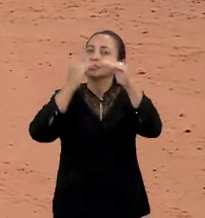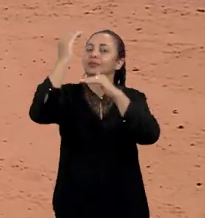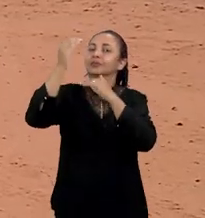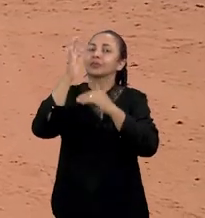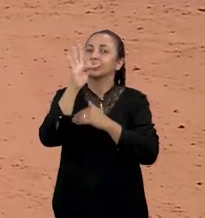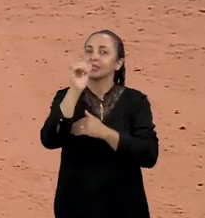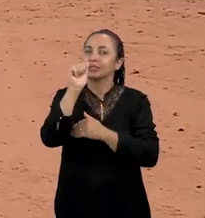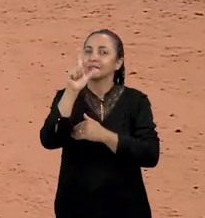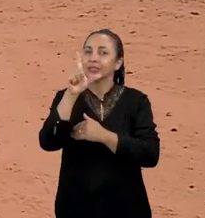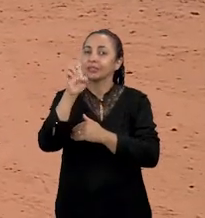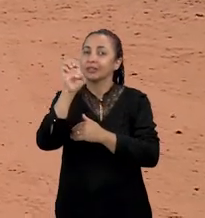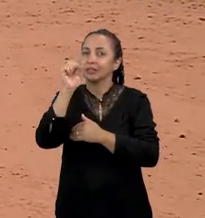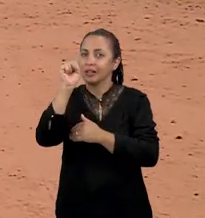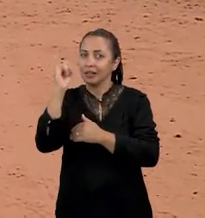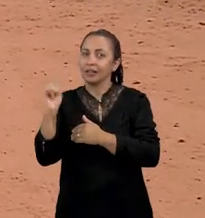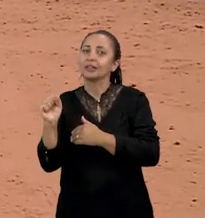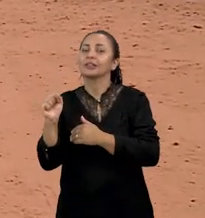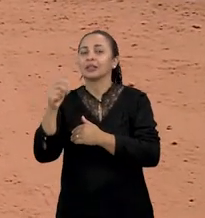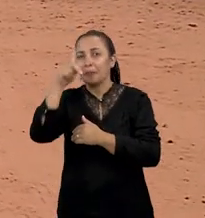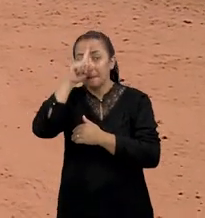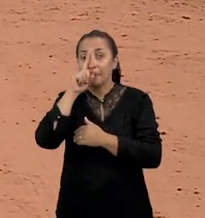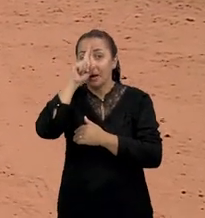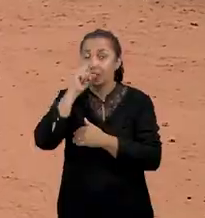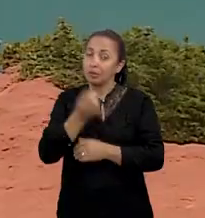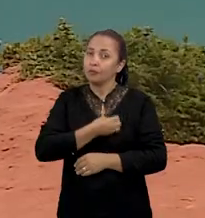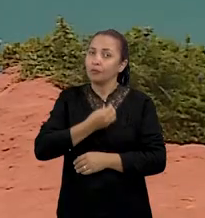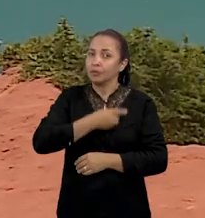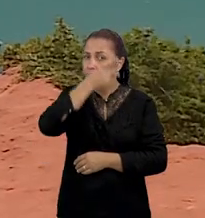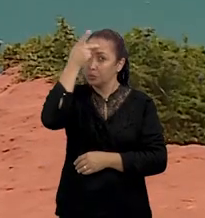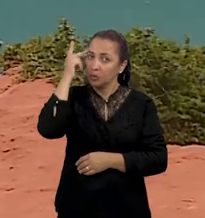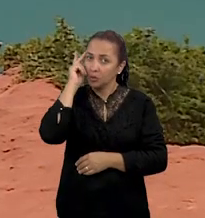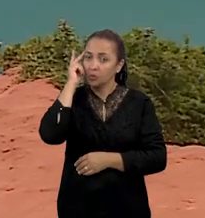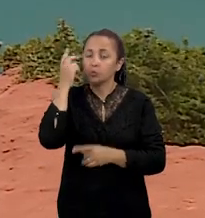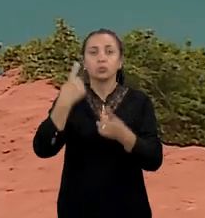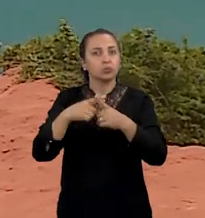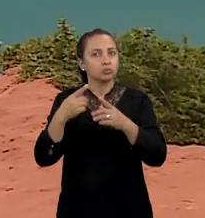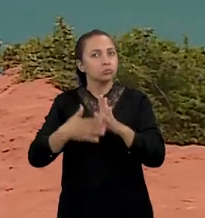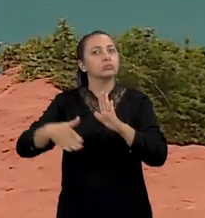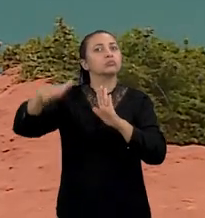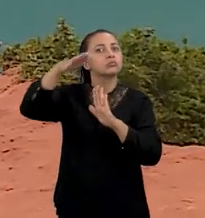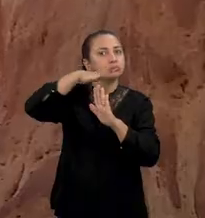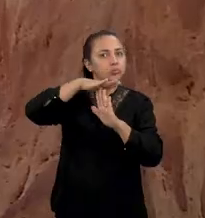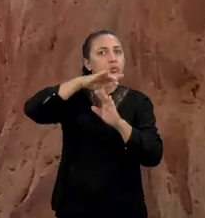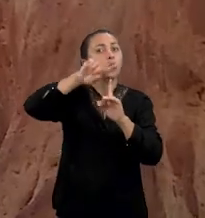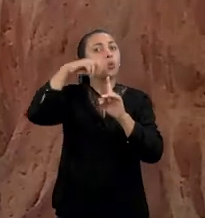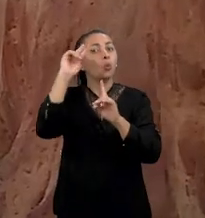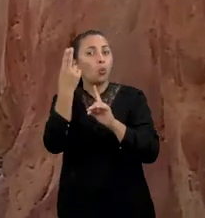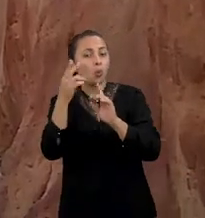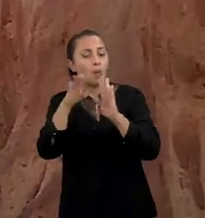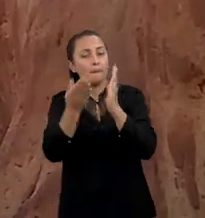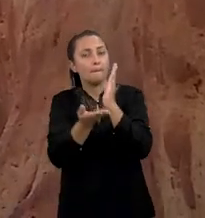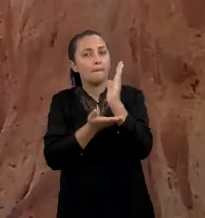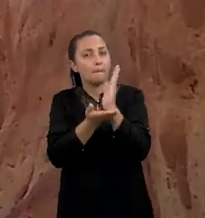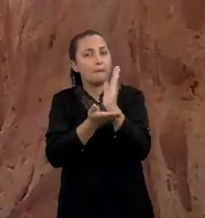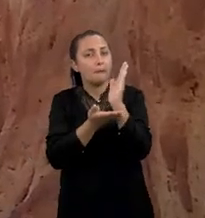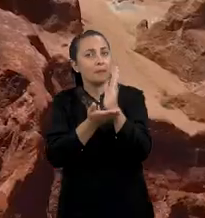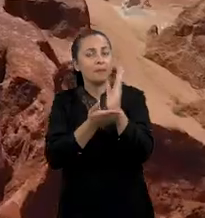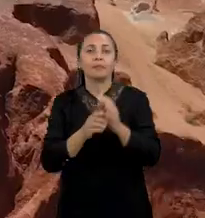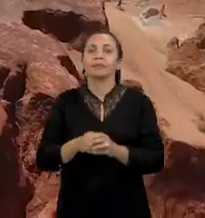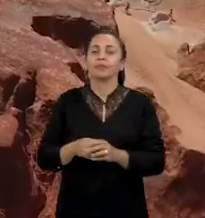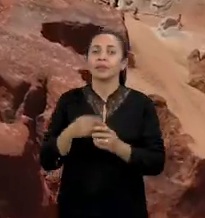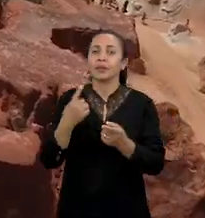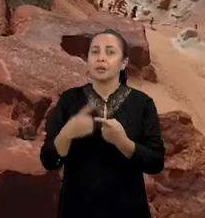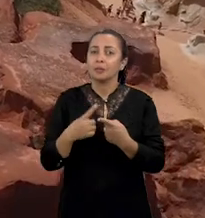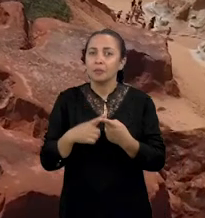evolução das falésias pode colocar em risco a vida das pessoas, tanto na parte superior quanto na base. O